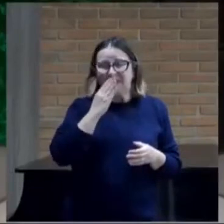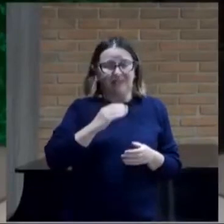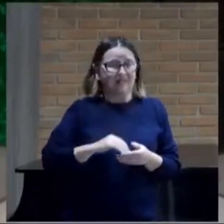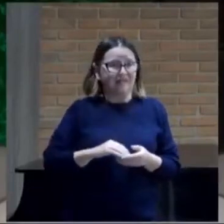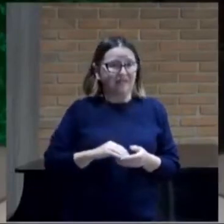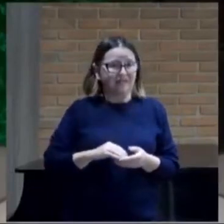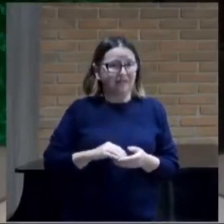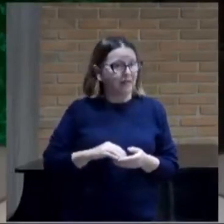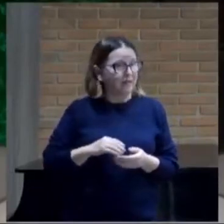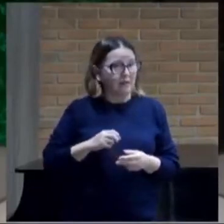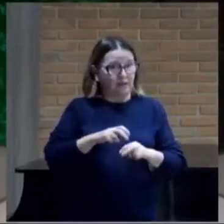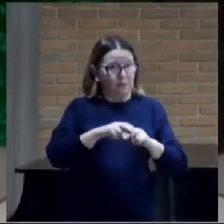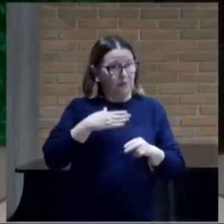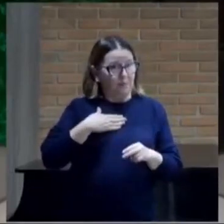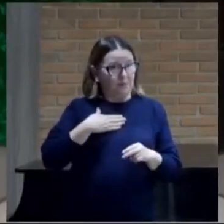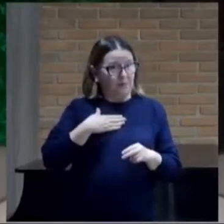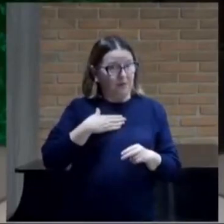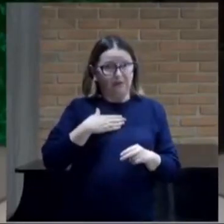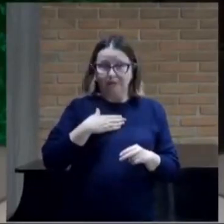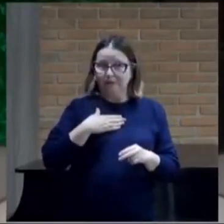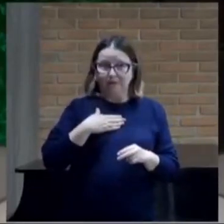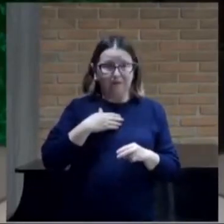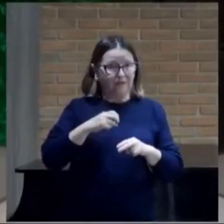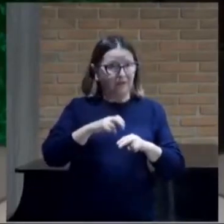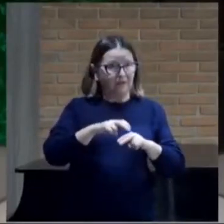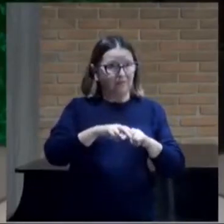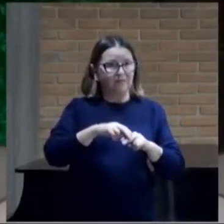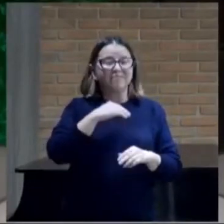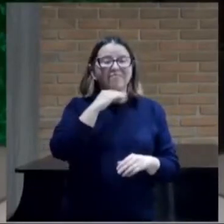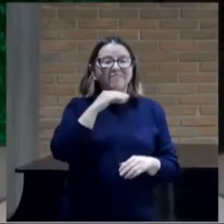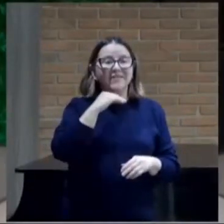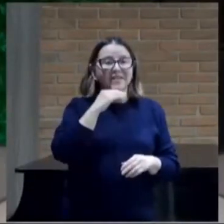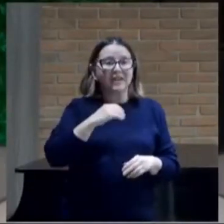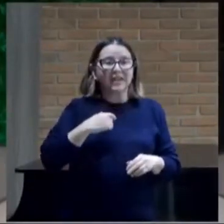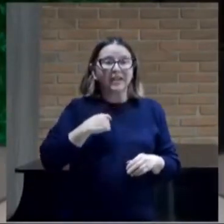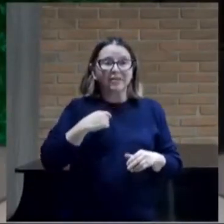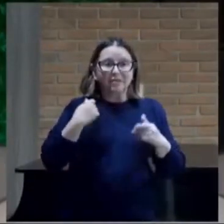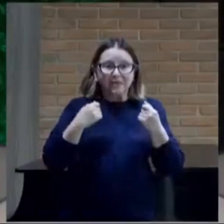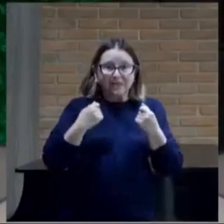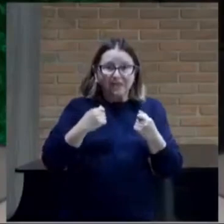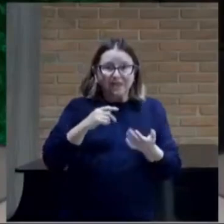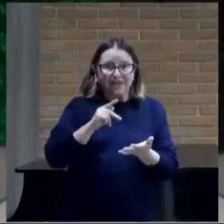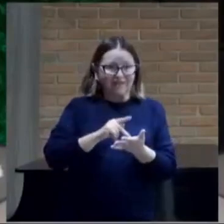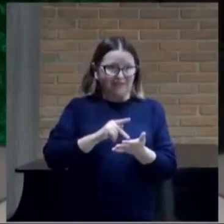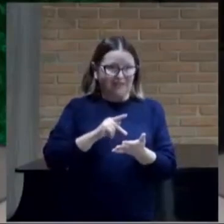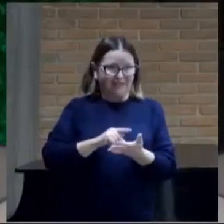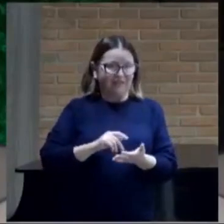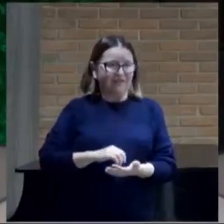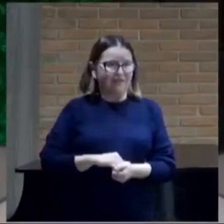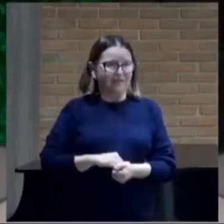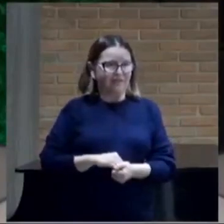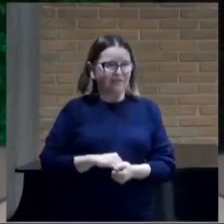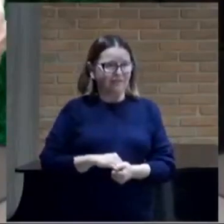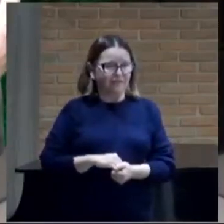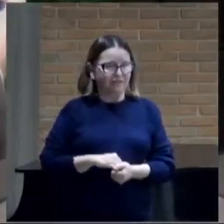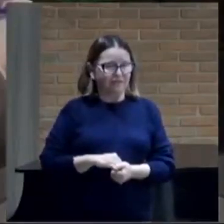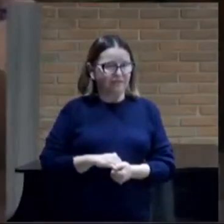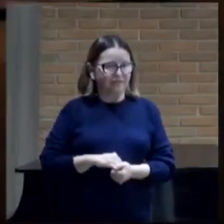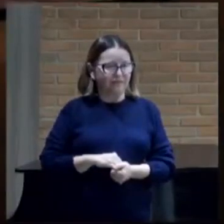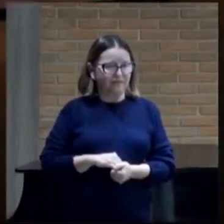nem por mim nem por ninguém eu preciso da verdade continue um pouquinho